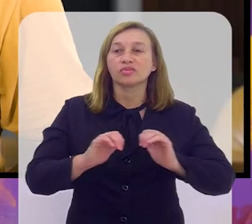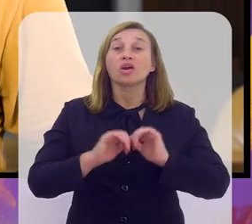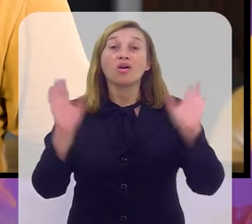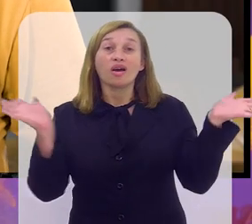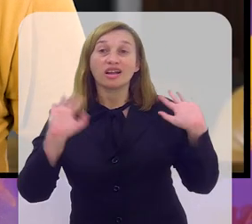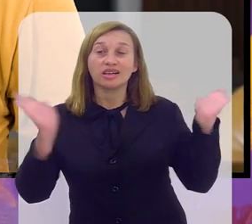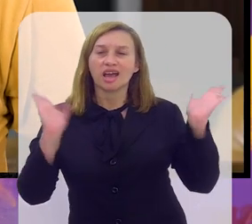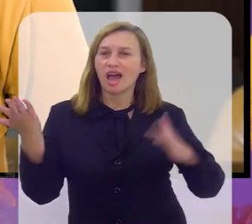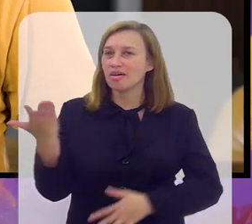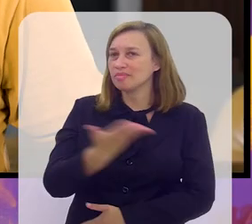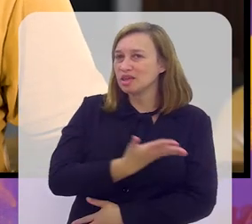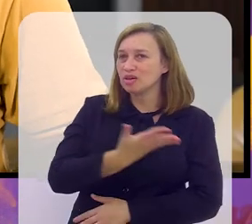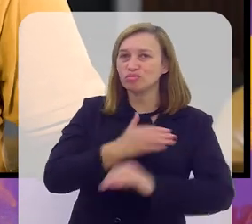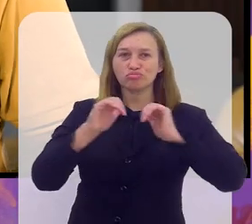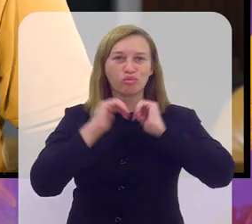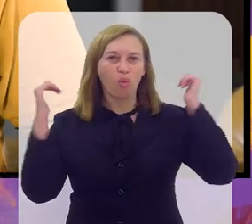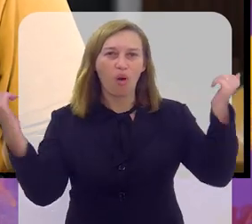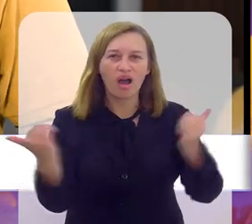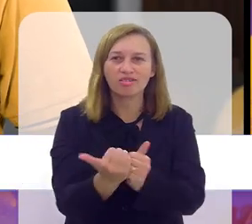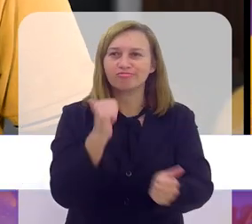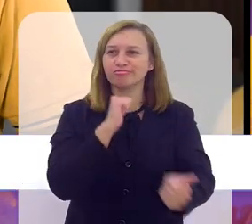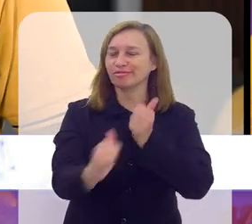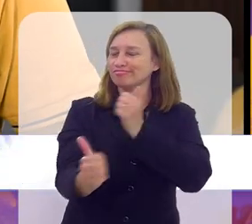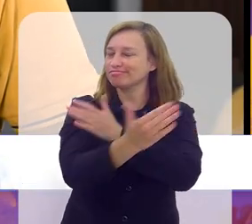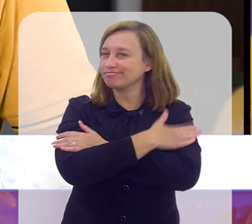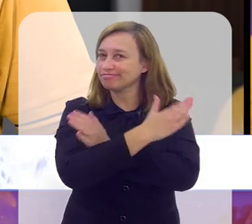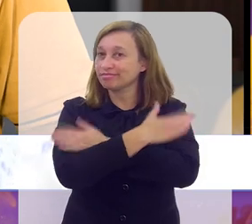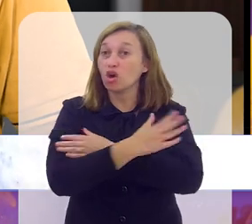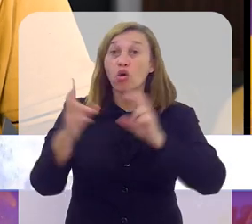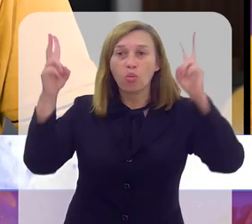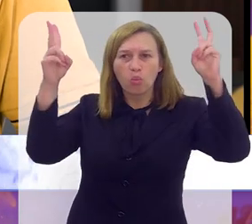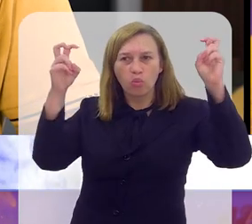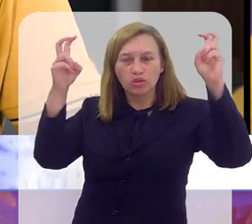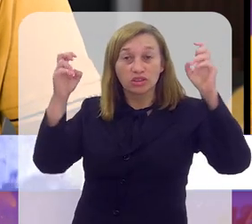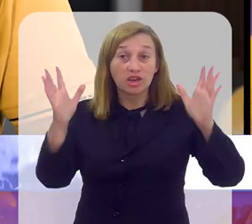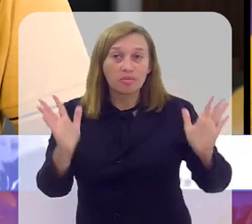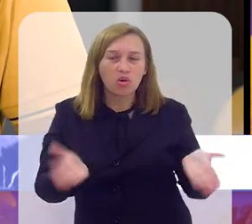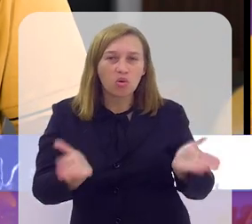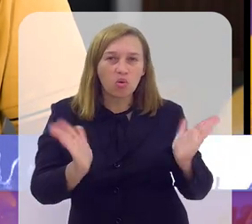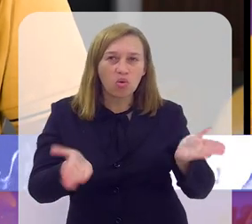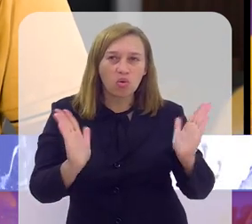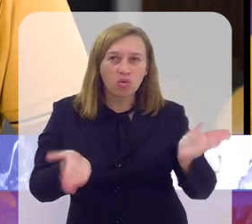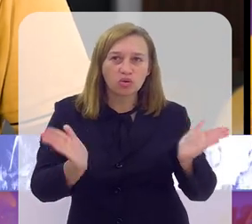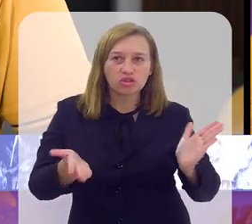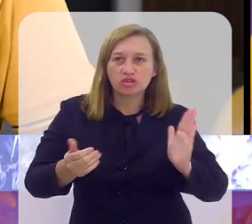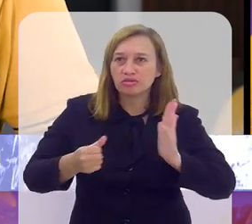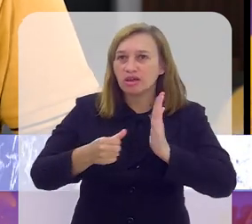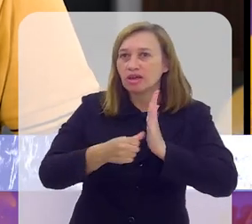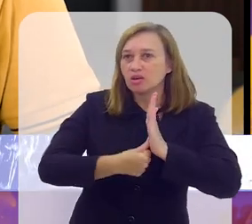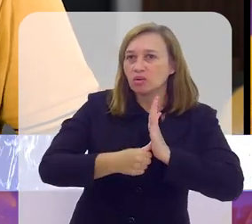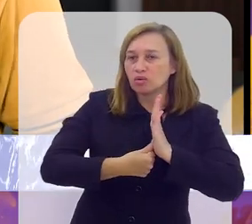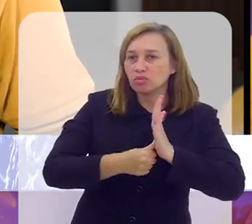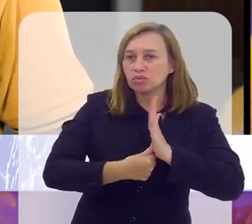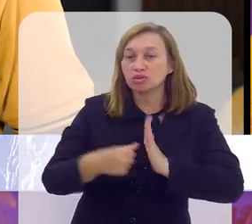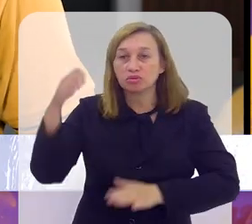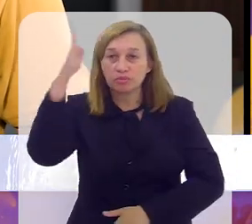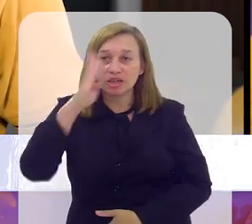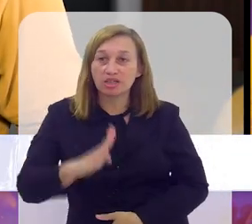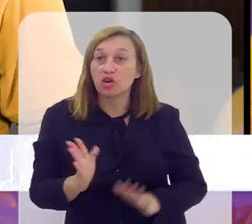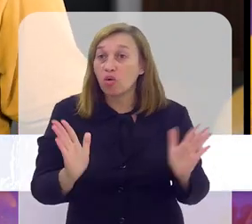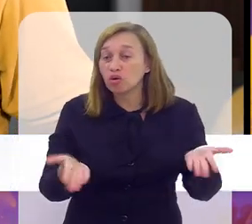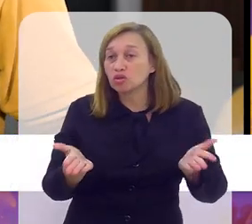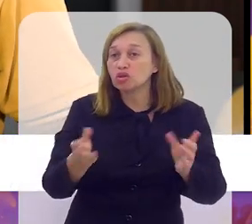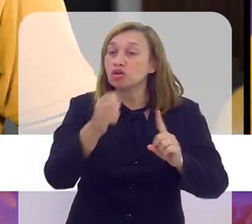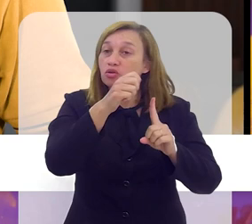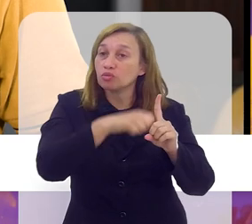Alô amigos do Arena Esportiva, aquele abraço. O tema do programa é a seleção brasileira, que agora no mês